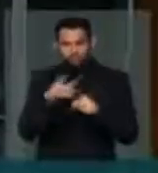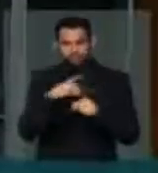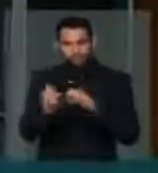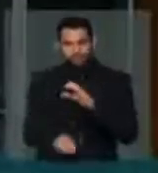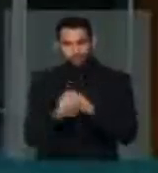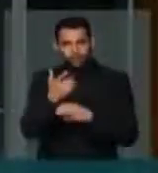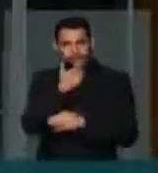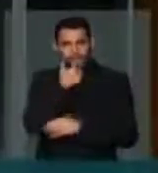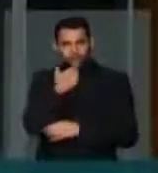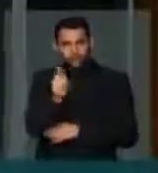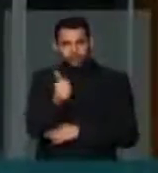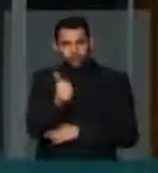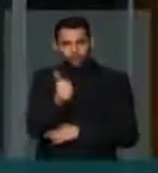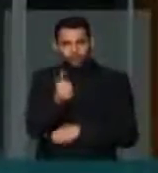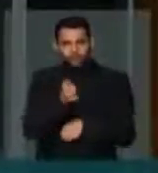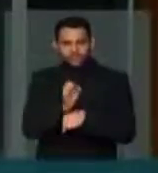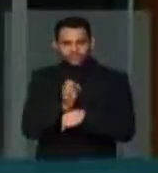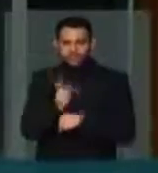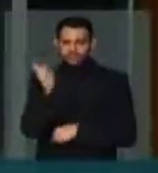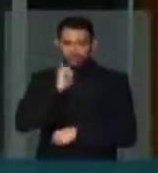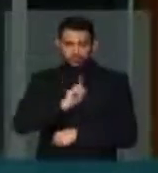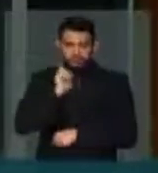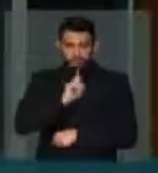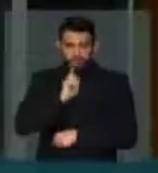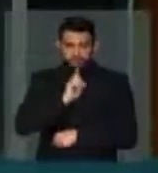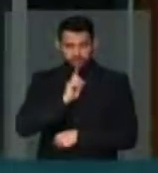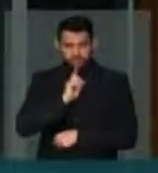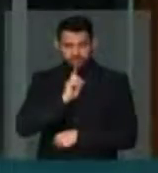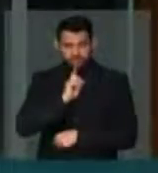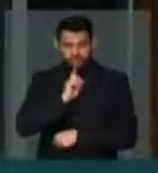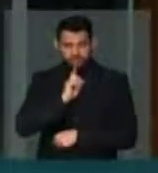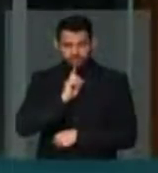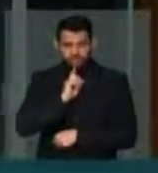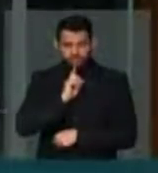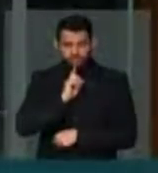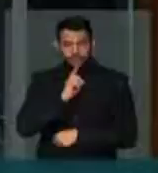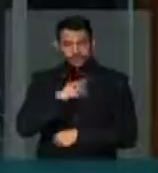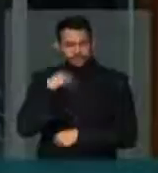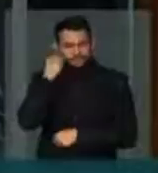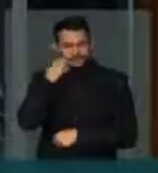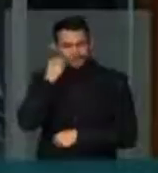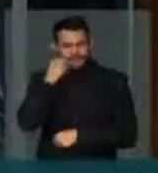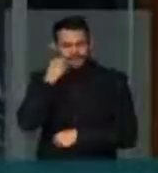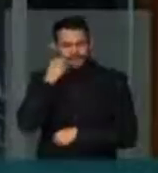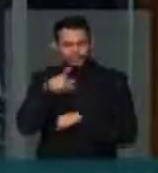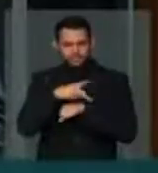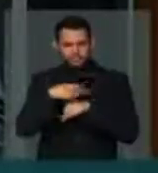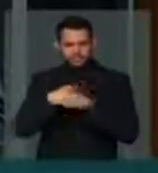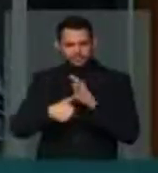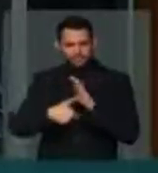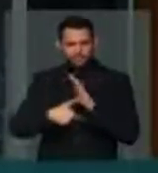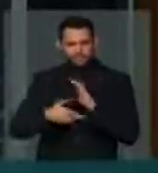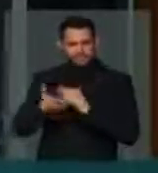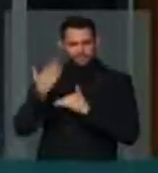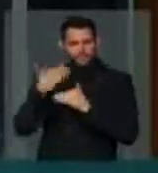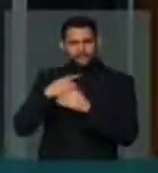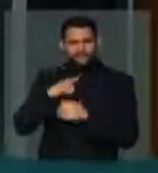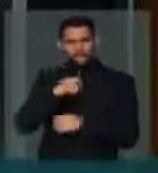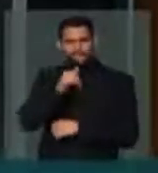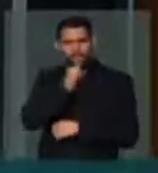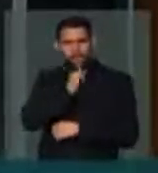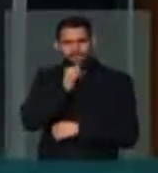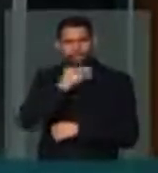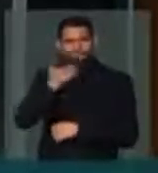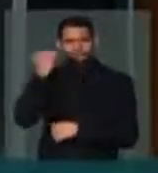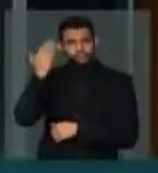que são 11 em Minas Gerais. E trazendo essa experiência dos países mais antigos, os países europeus,